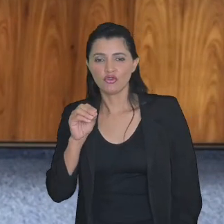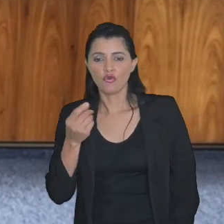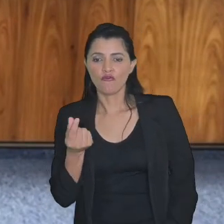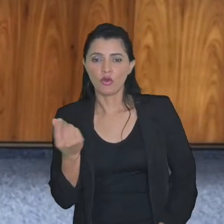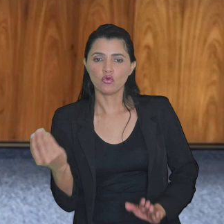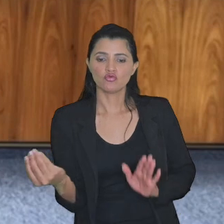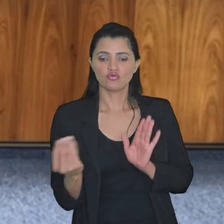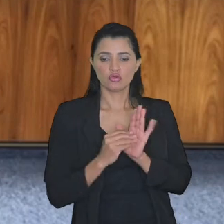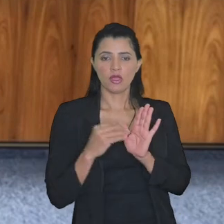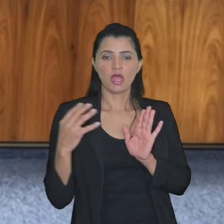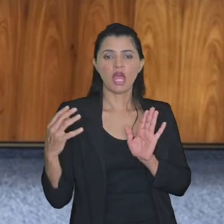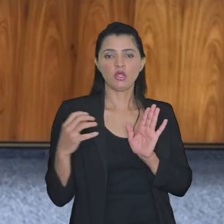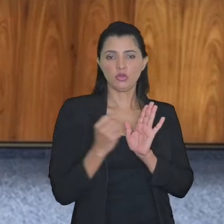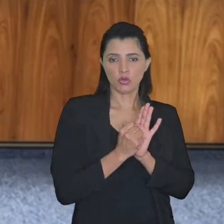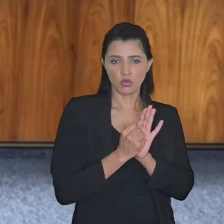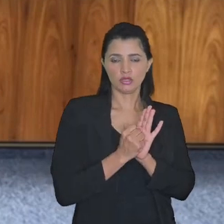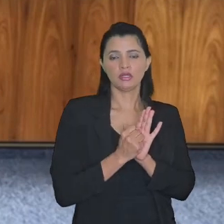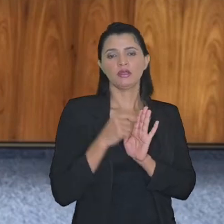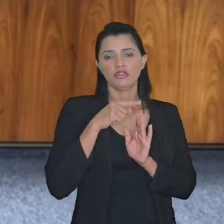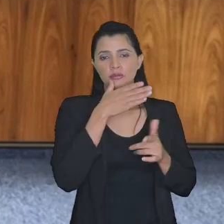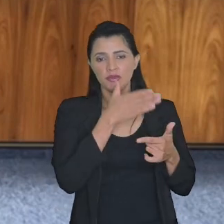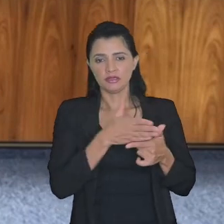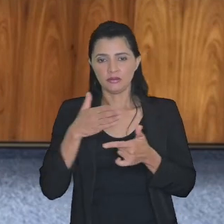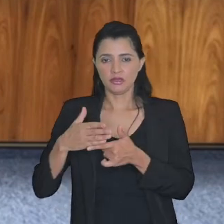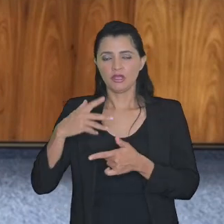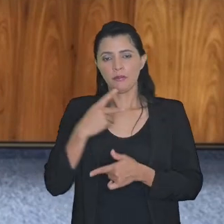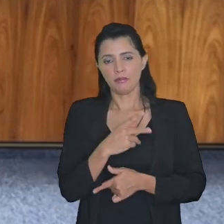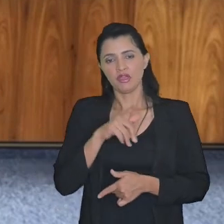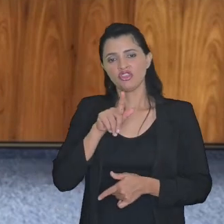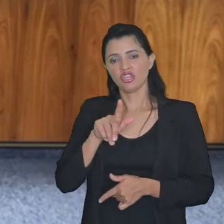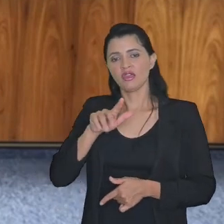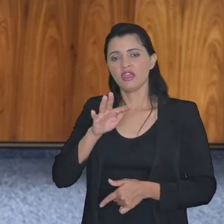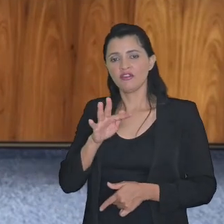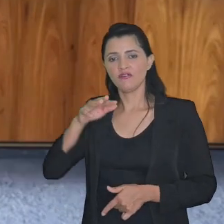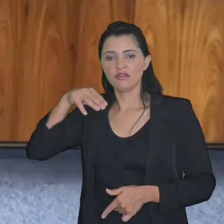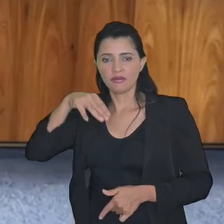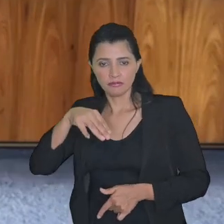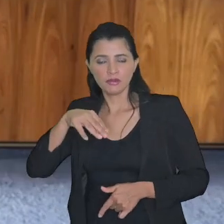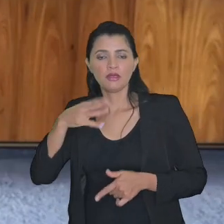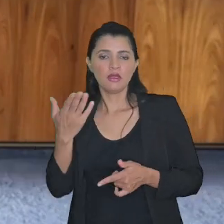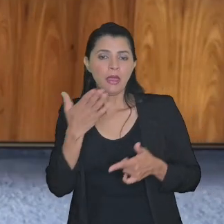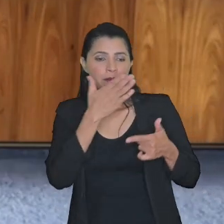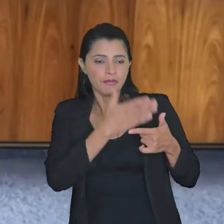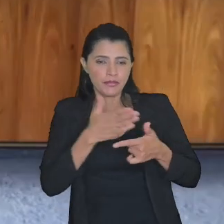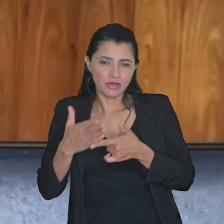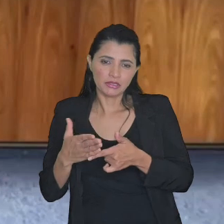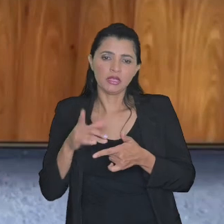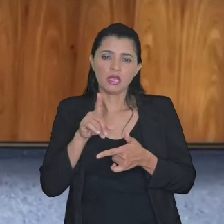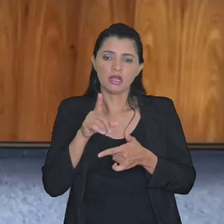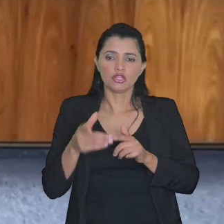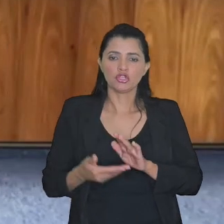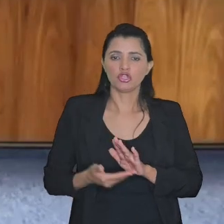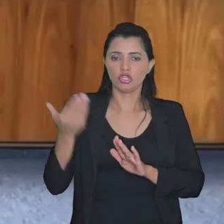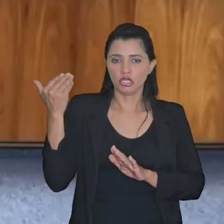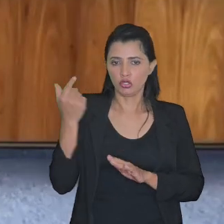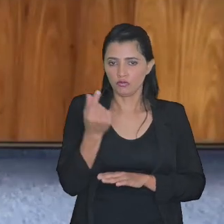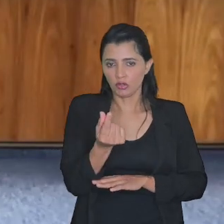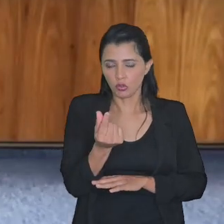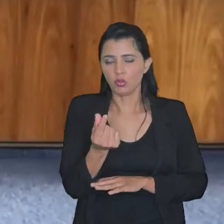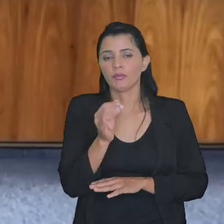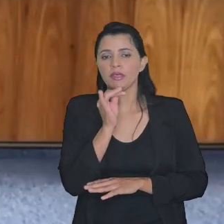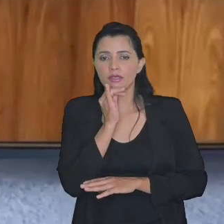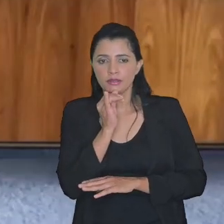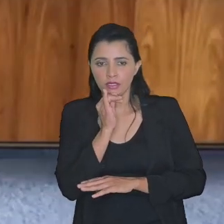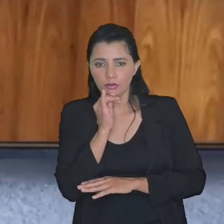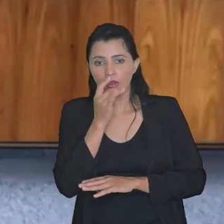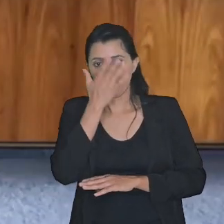no sistema de parcelamento da PGFN e portanto as parcelas são calculadas excluindo esse valor vamos supor assim